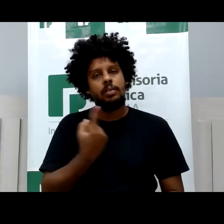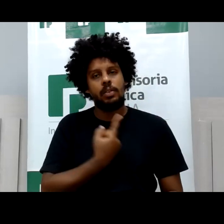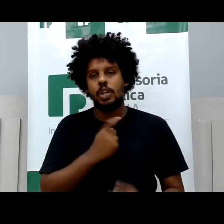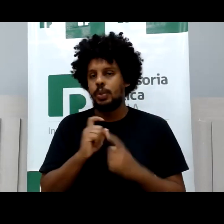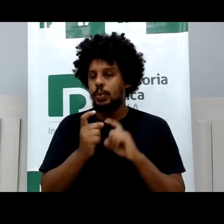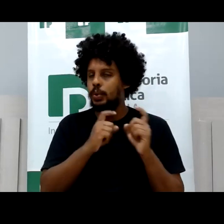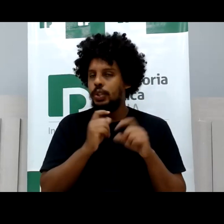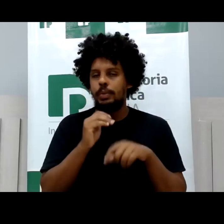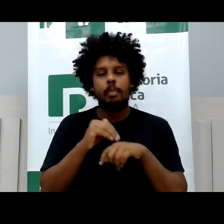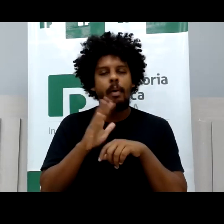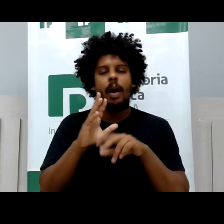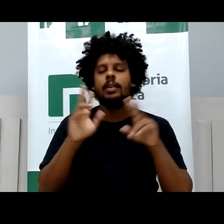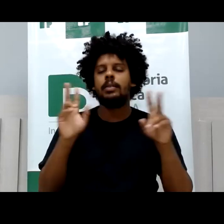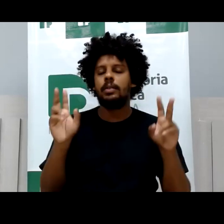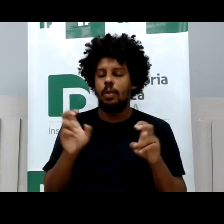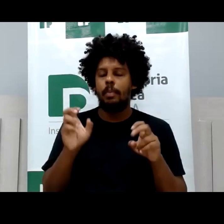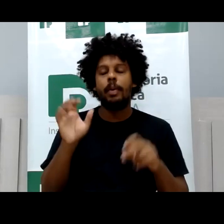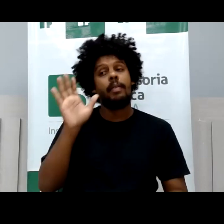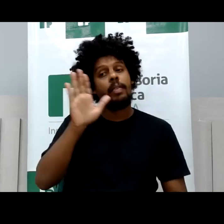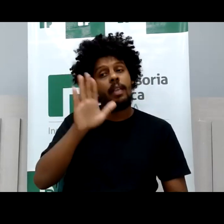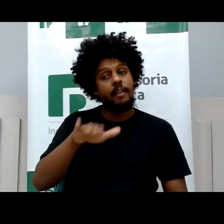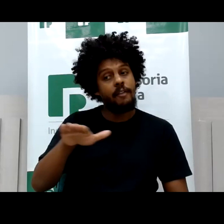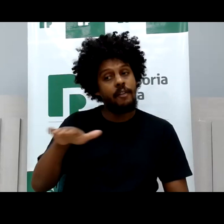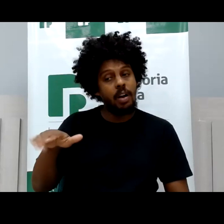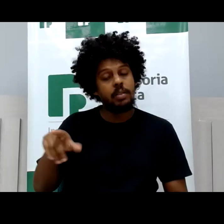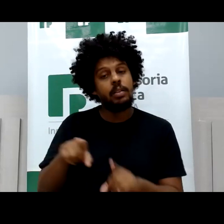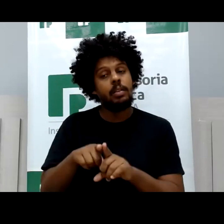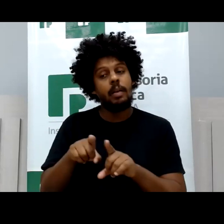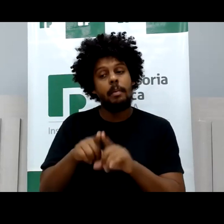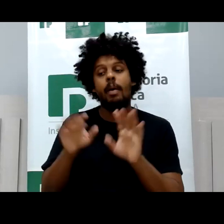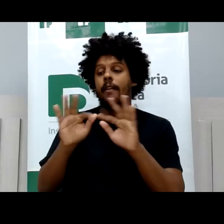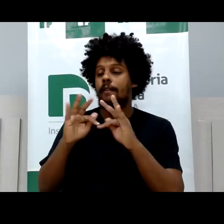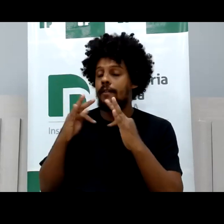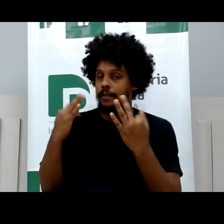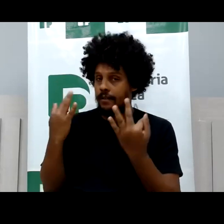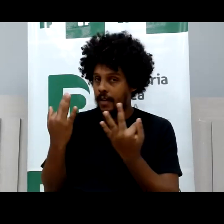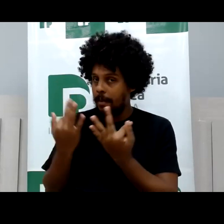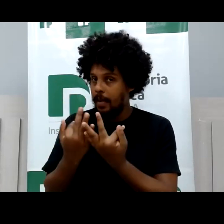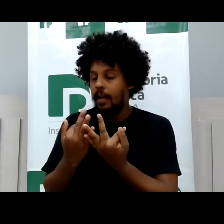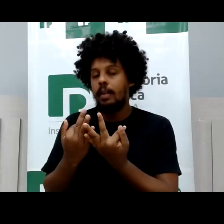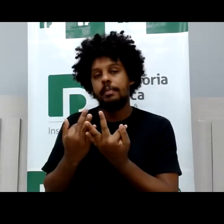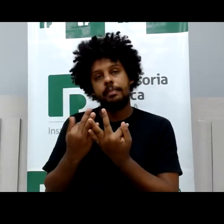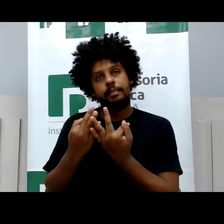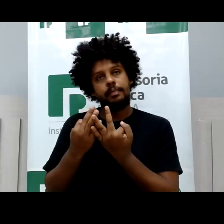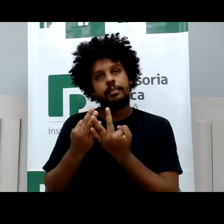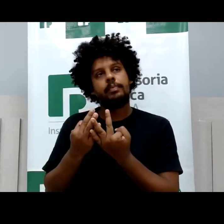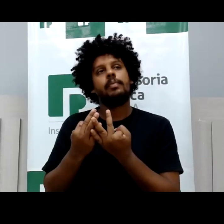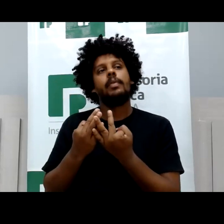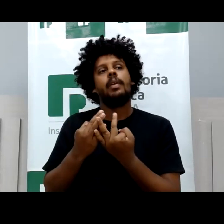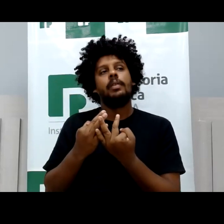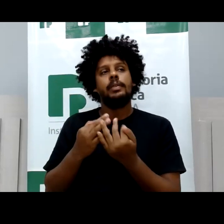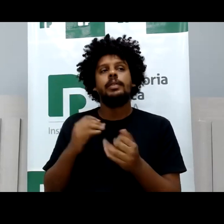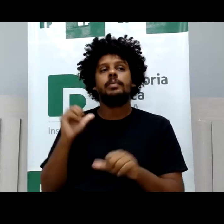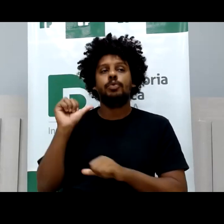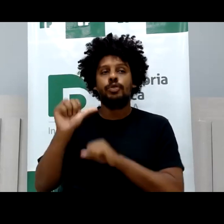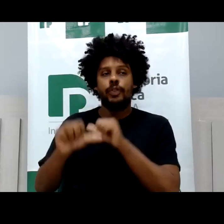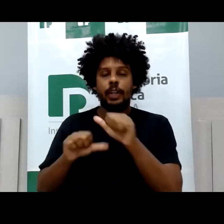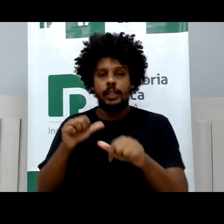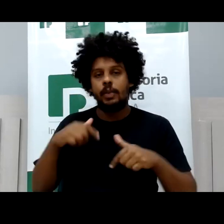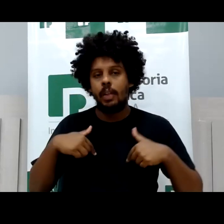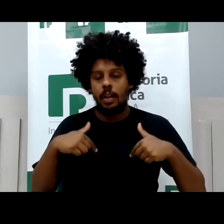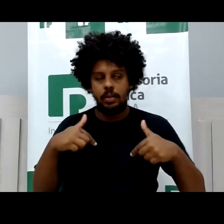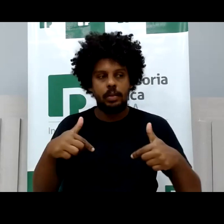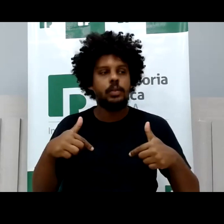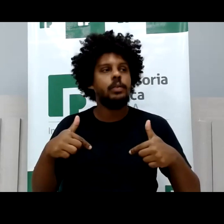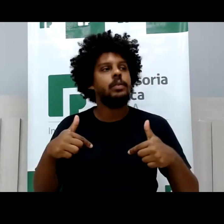isso tanto na infância quanto em família né talvez até modificação talvez das ações para isso já está já